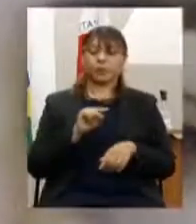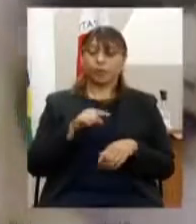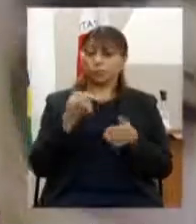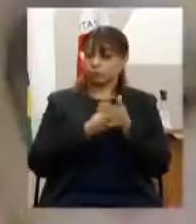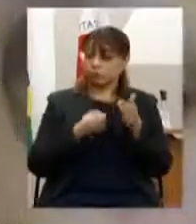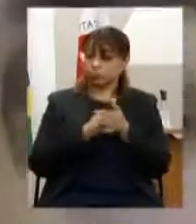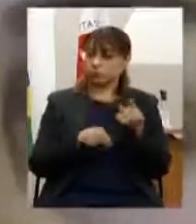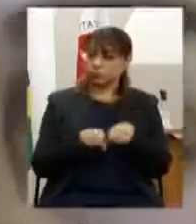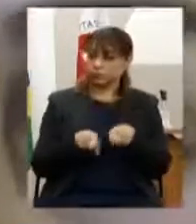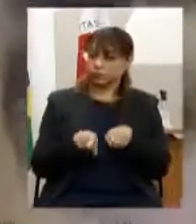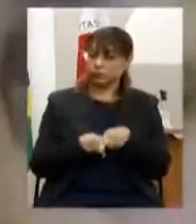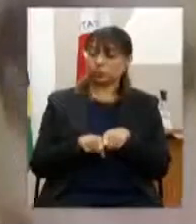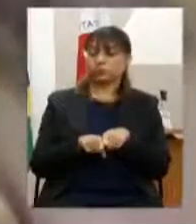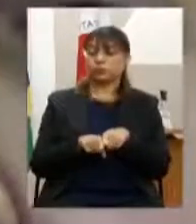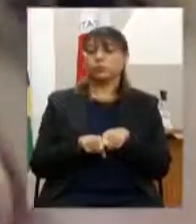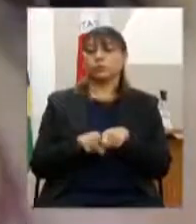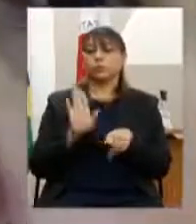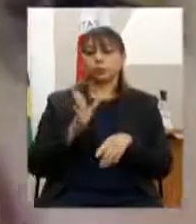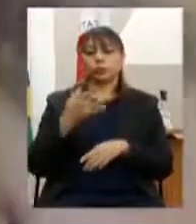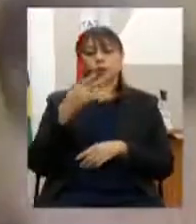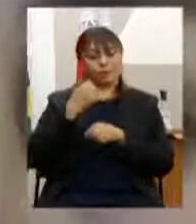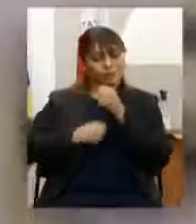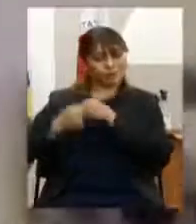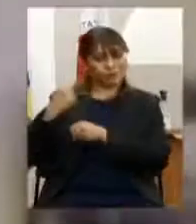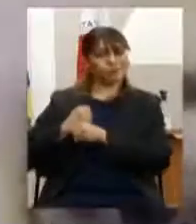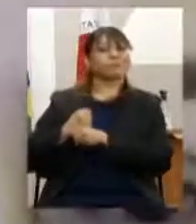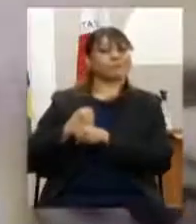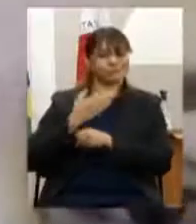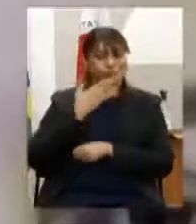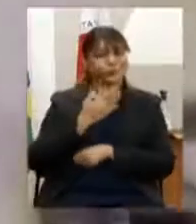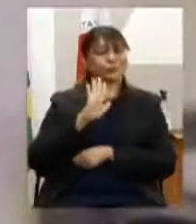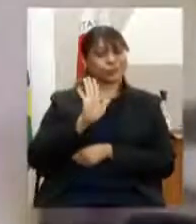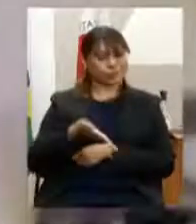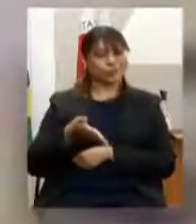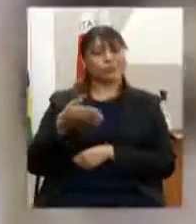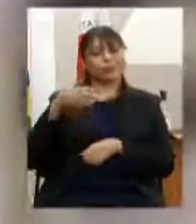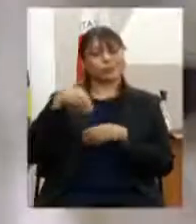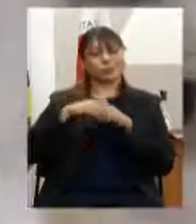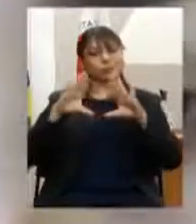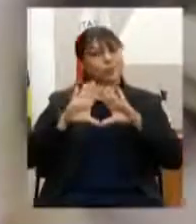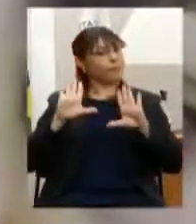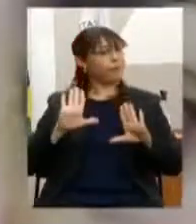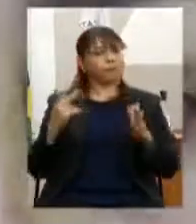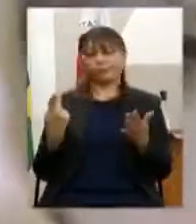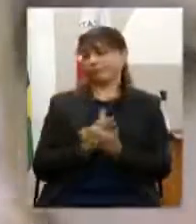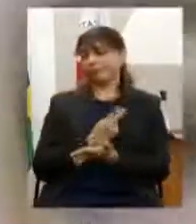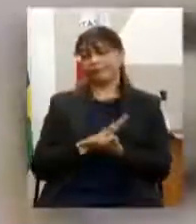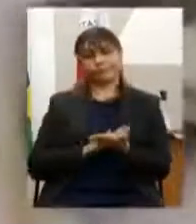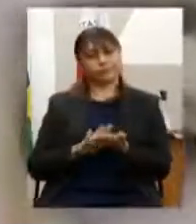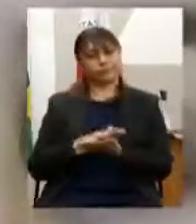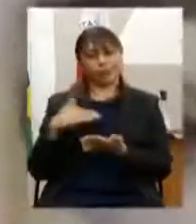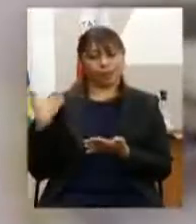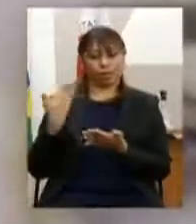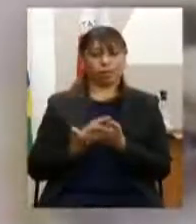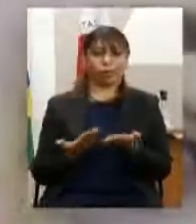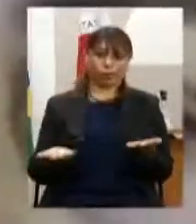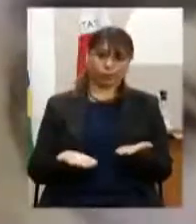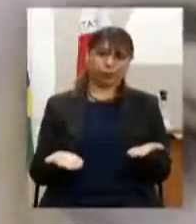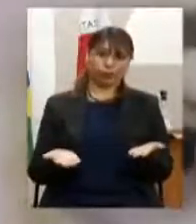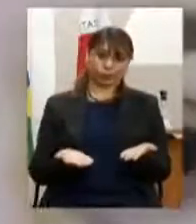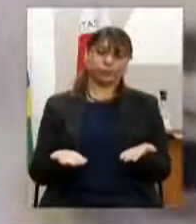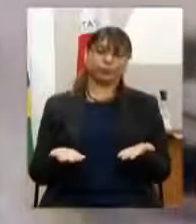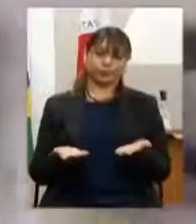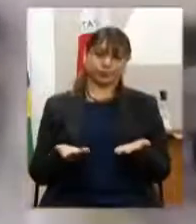foi deliberado na revisão do PPAG do ano passado pela Assembleia, mas não foi implementado até essa presente idade pela